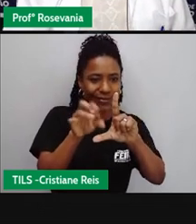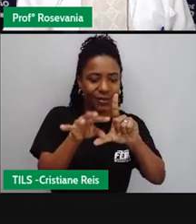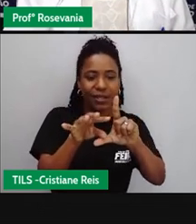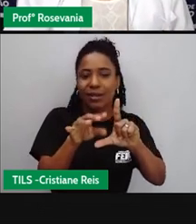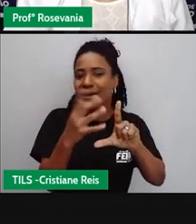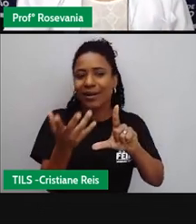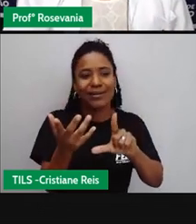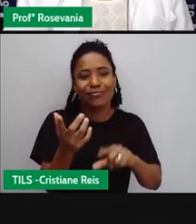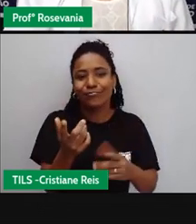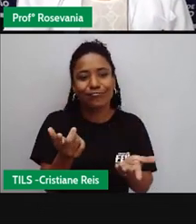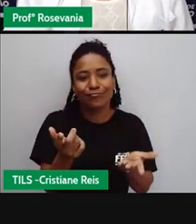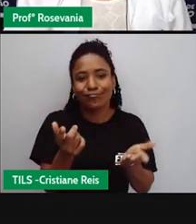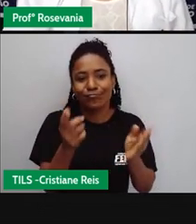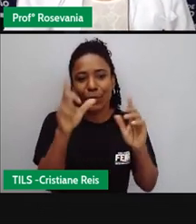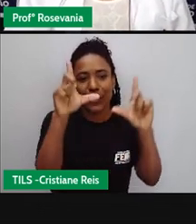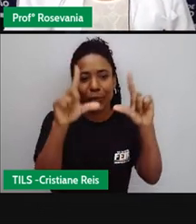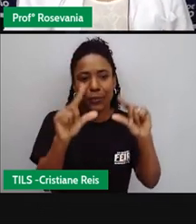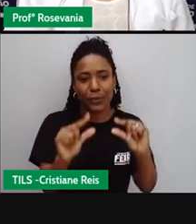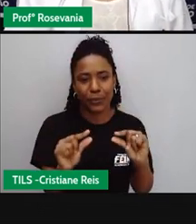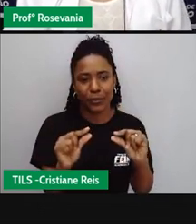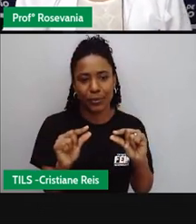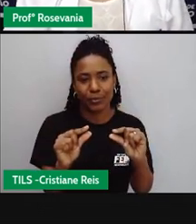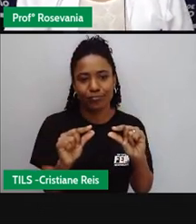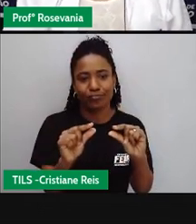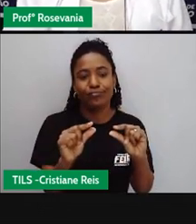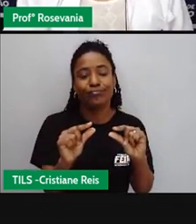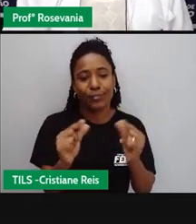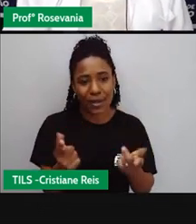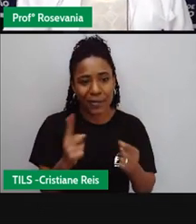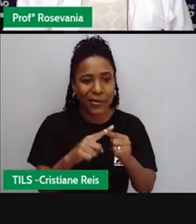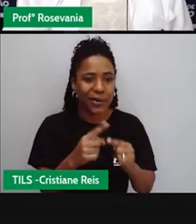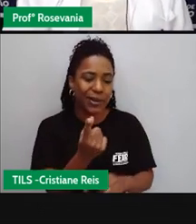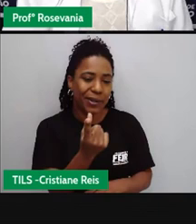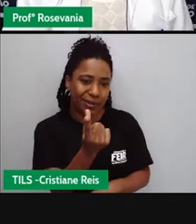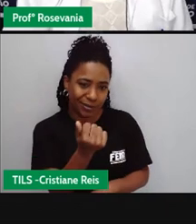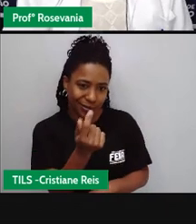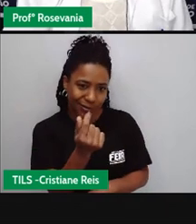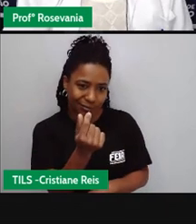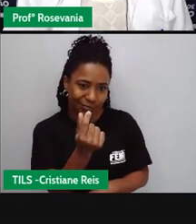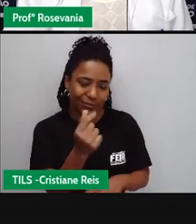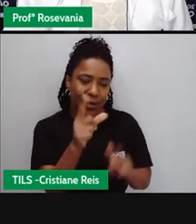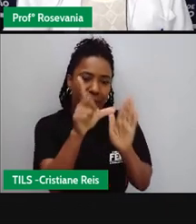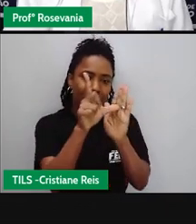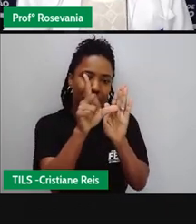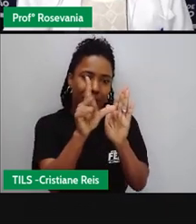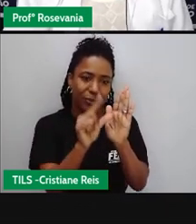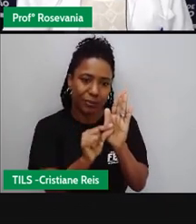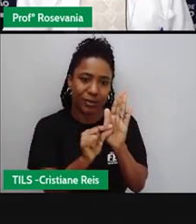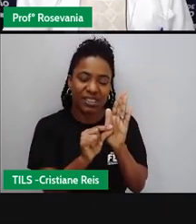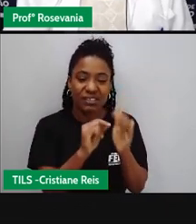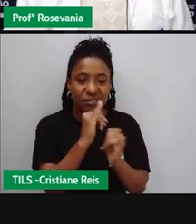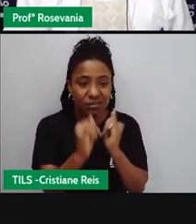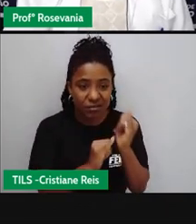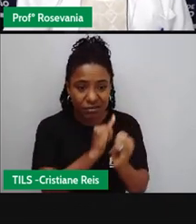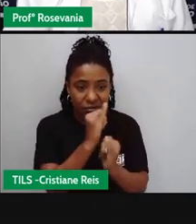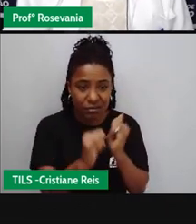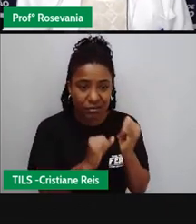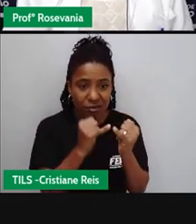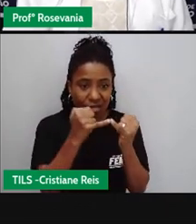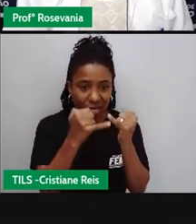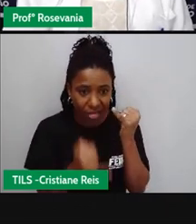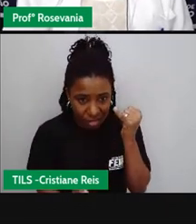dados acabam bem antes das vezes até da aula acabar e isso daí esse acesso à internet né por